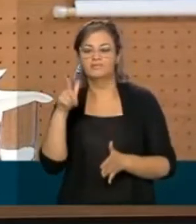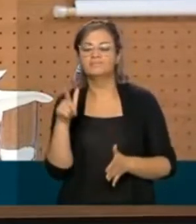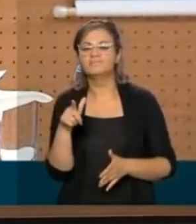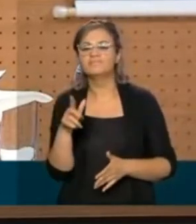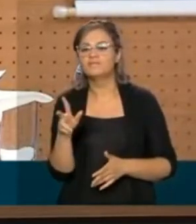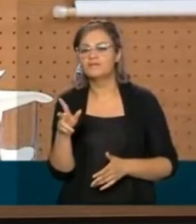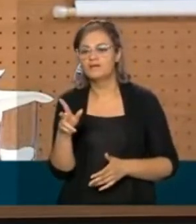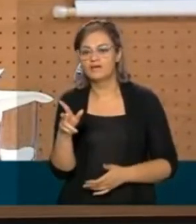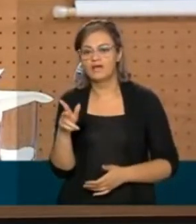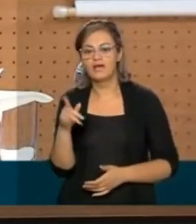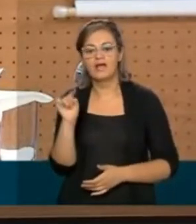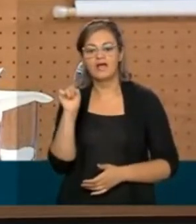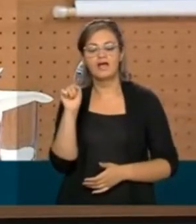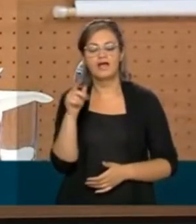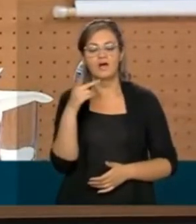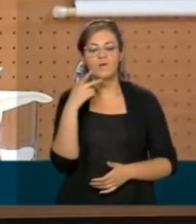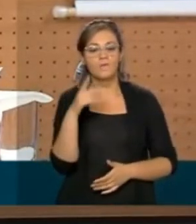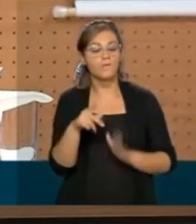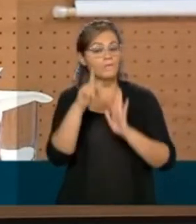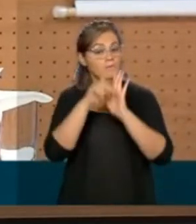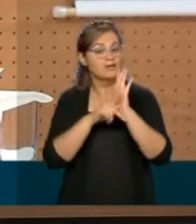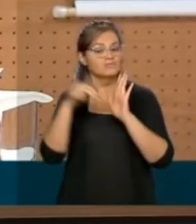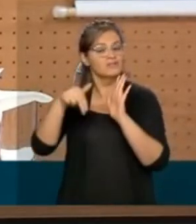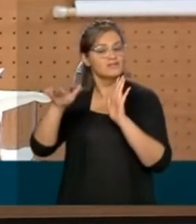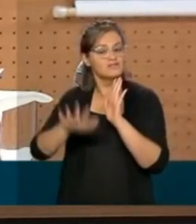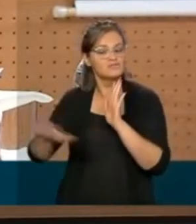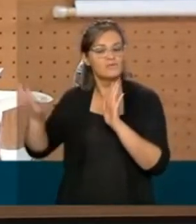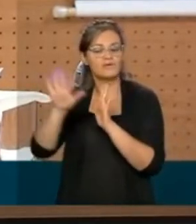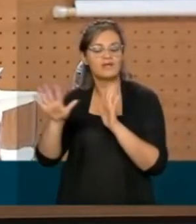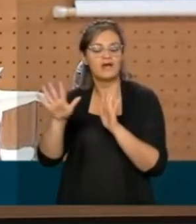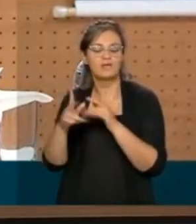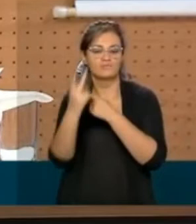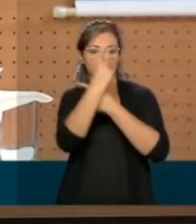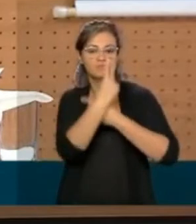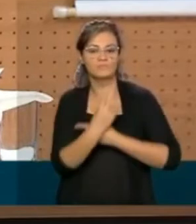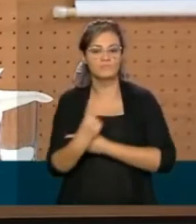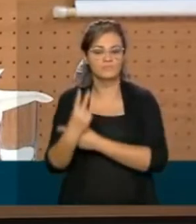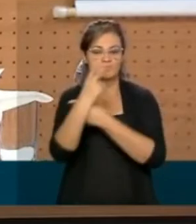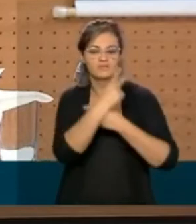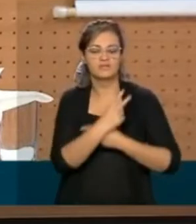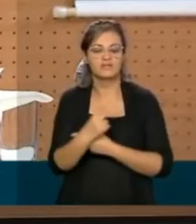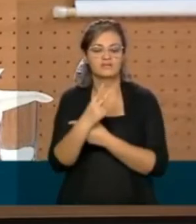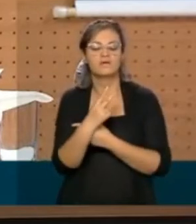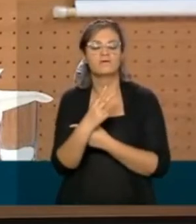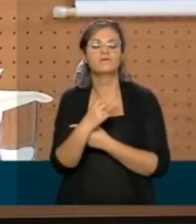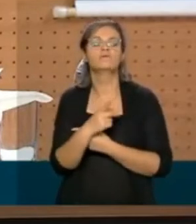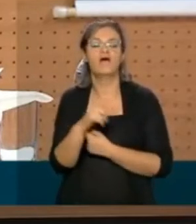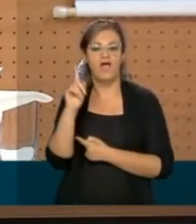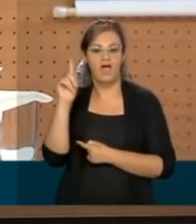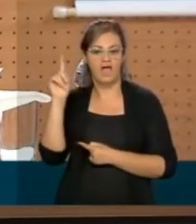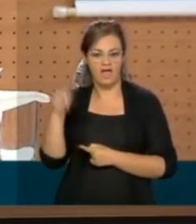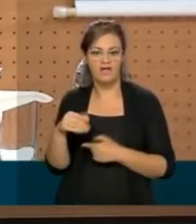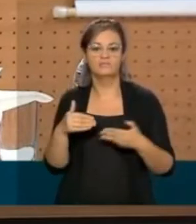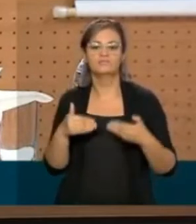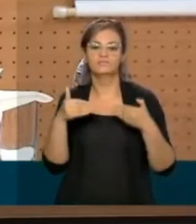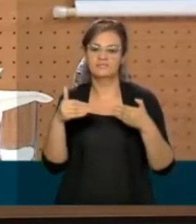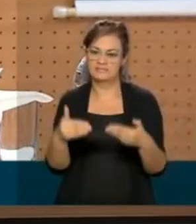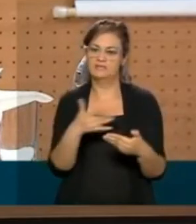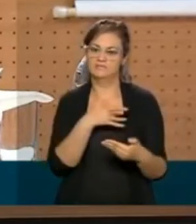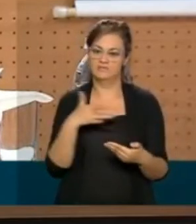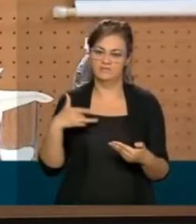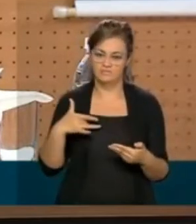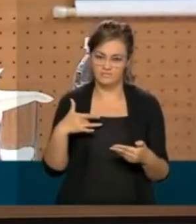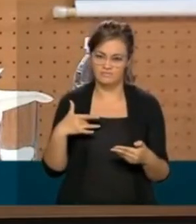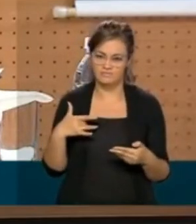que a coordenação do Plano Nacional de Imunização, ela é do Ministério da Saúde,